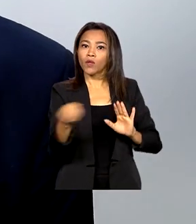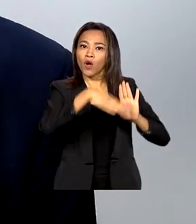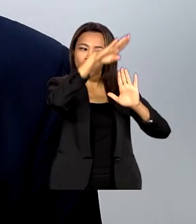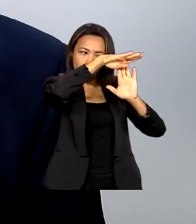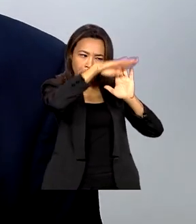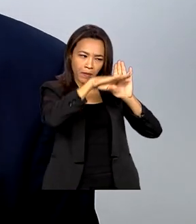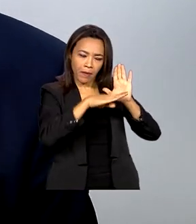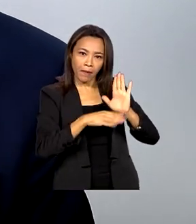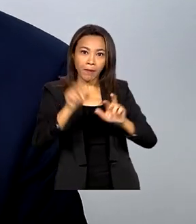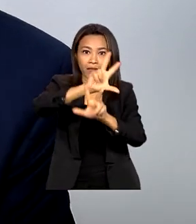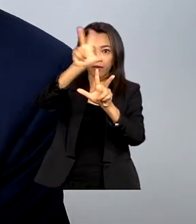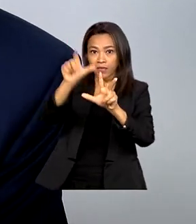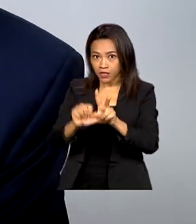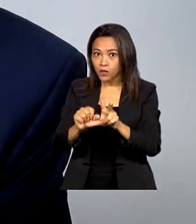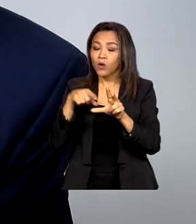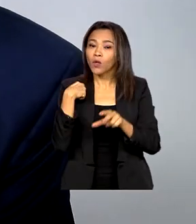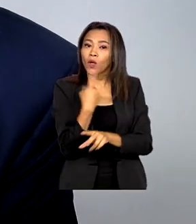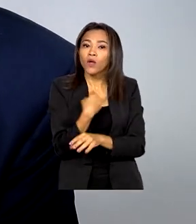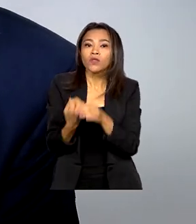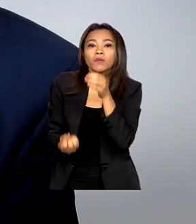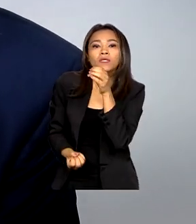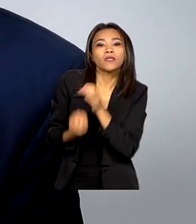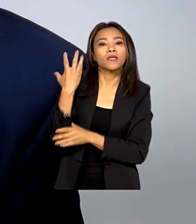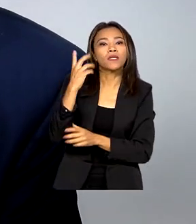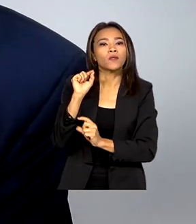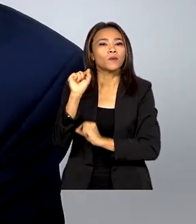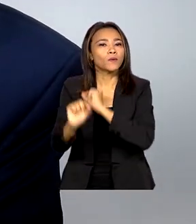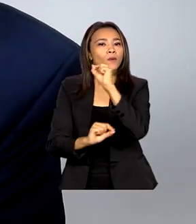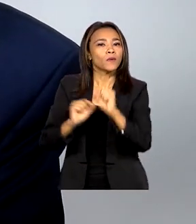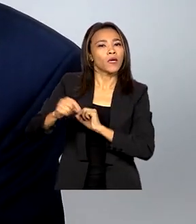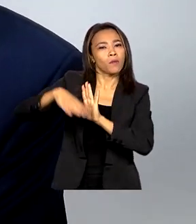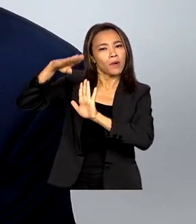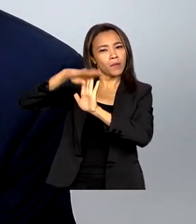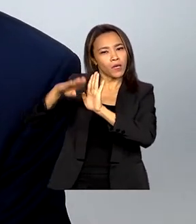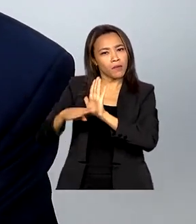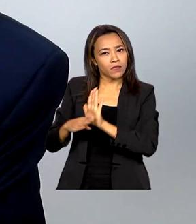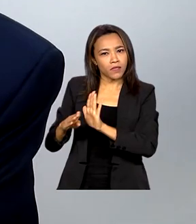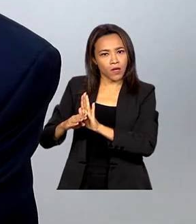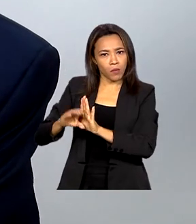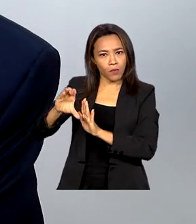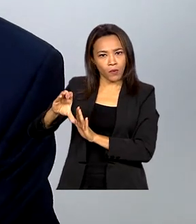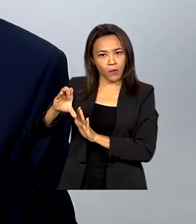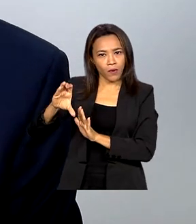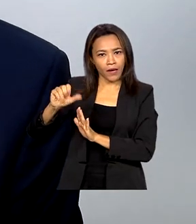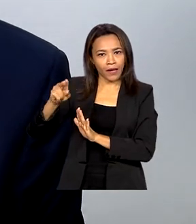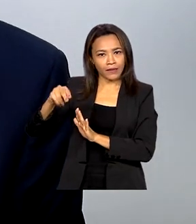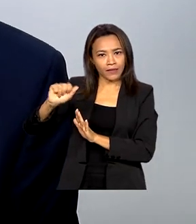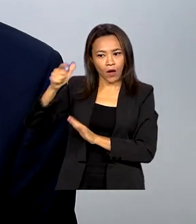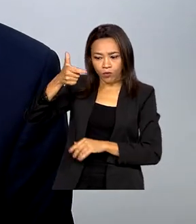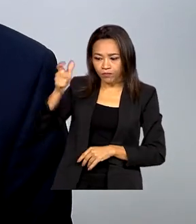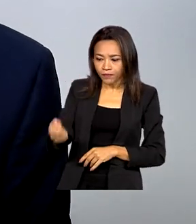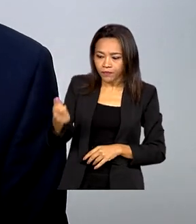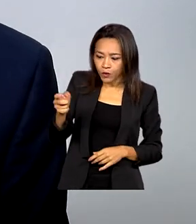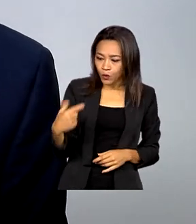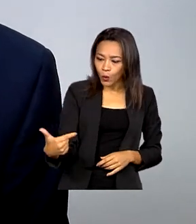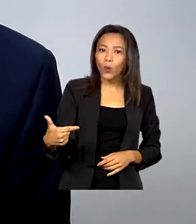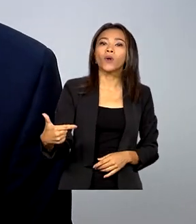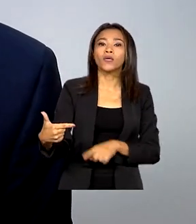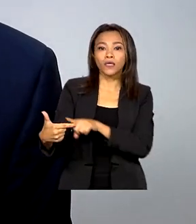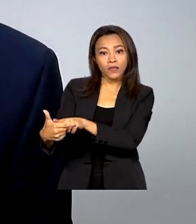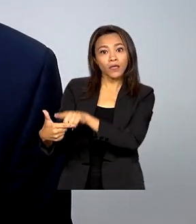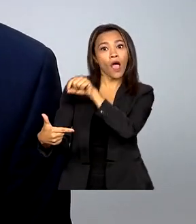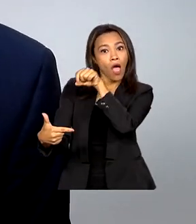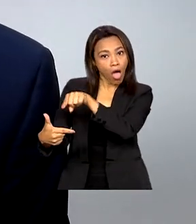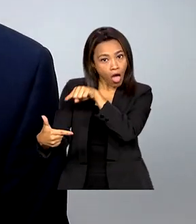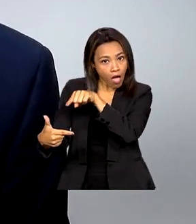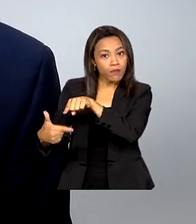TV Brasil. Nós estamos criando uma programação para o Canal 2, que é a TV que vai transmitir as